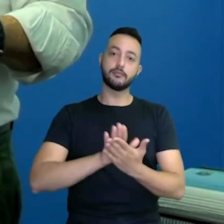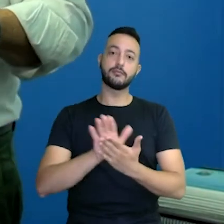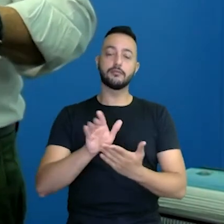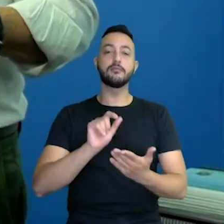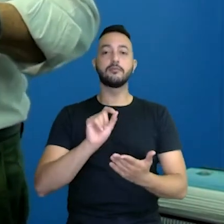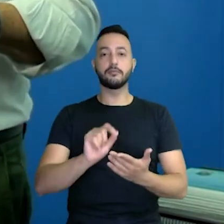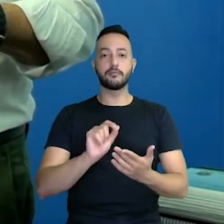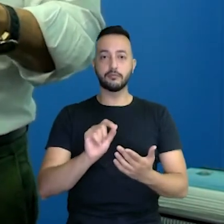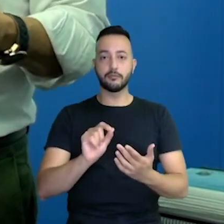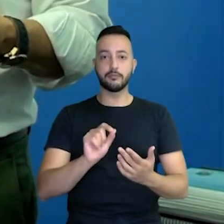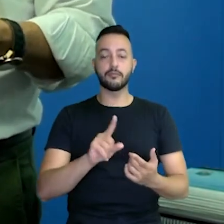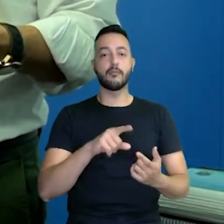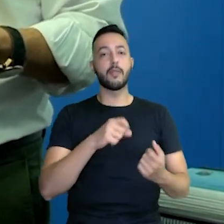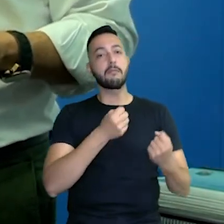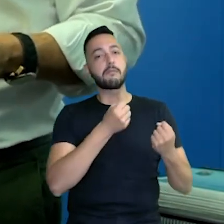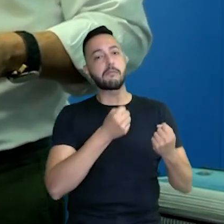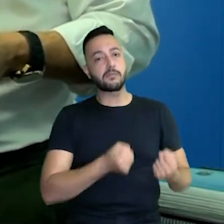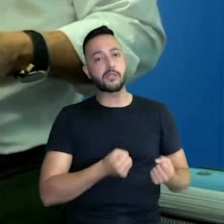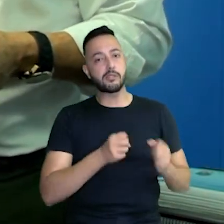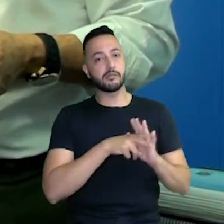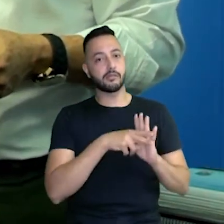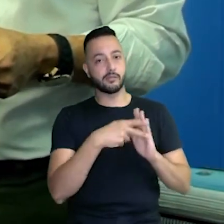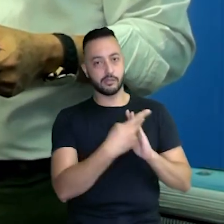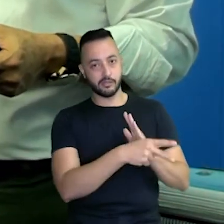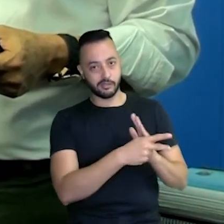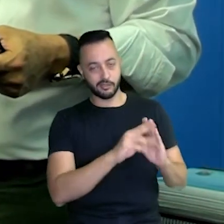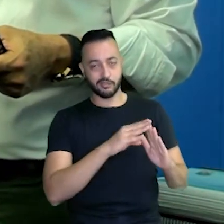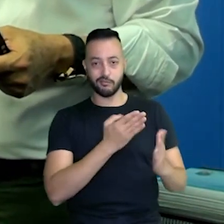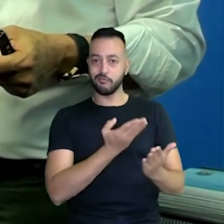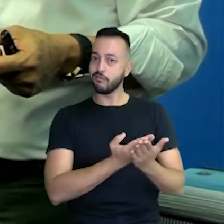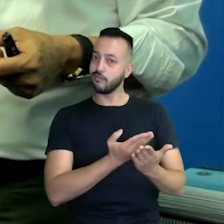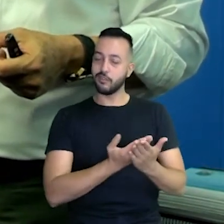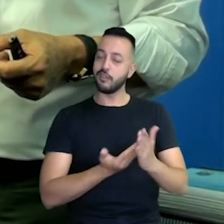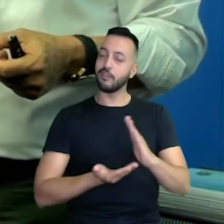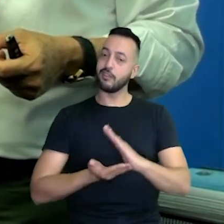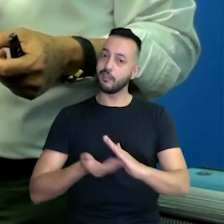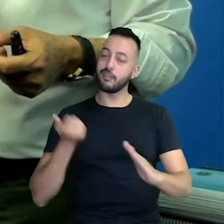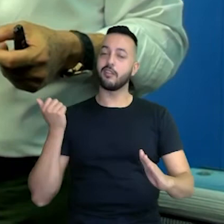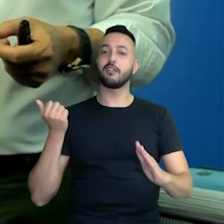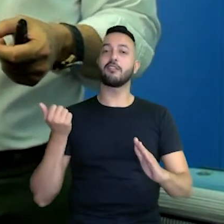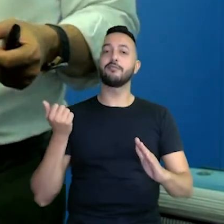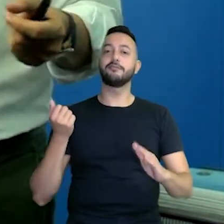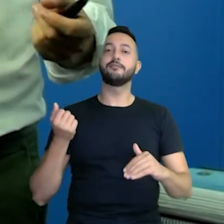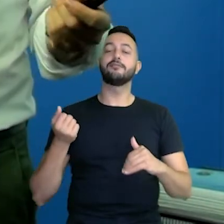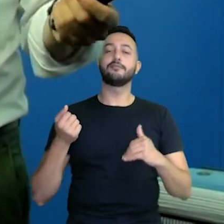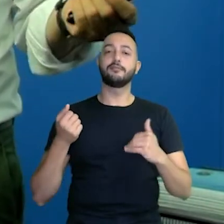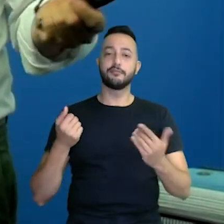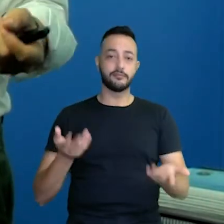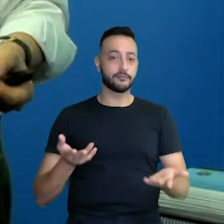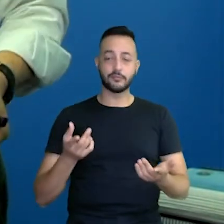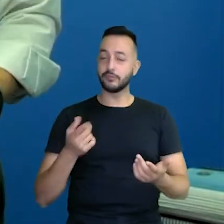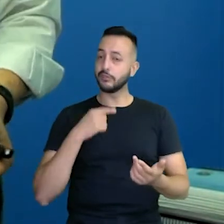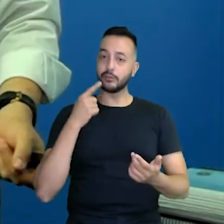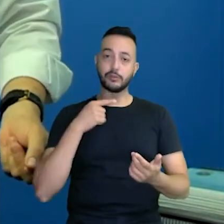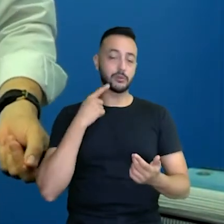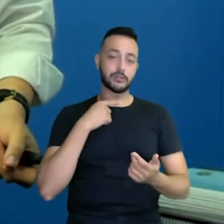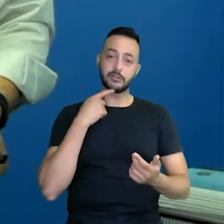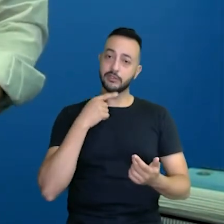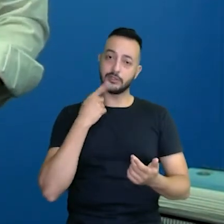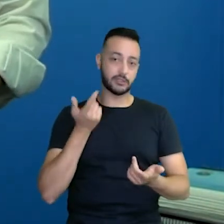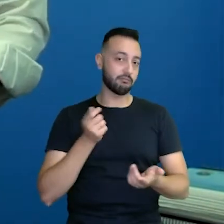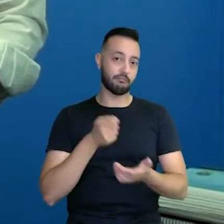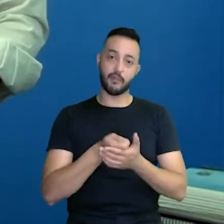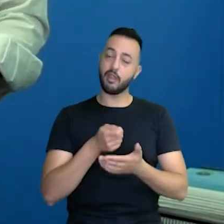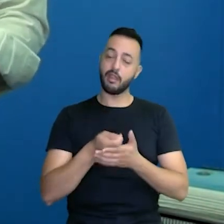exatamente para tirar esse peso das costas da direção das escolas, porque não tinha condições de